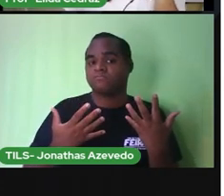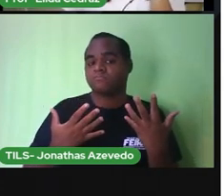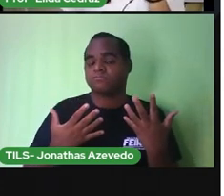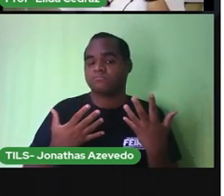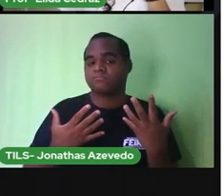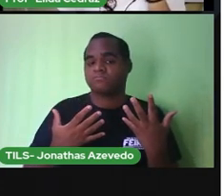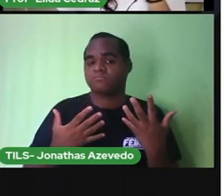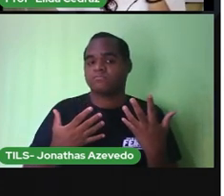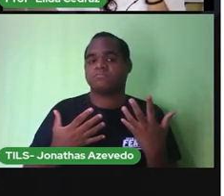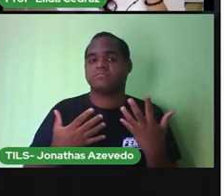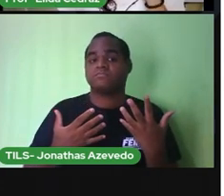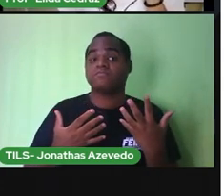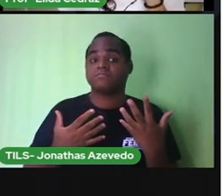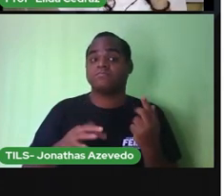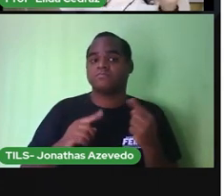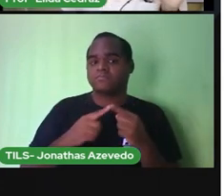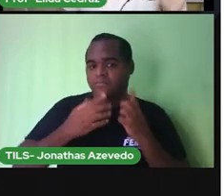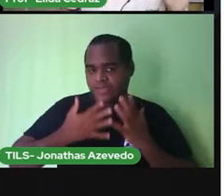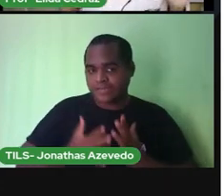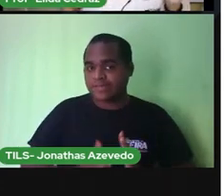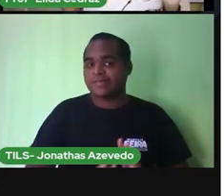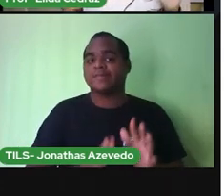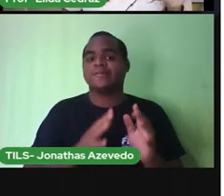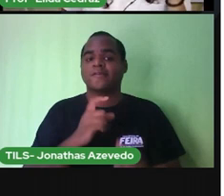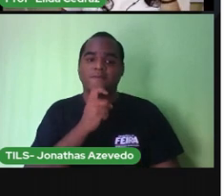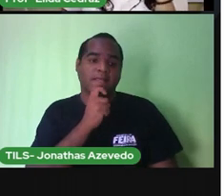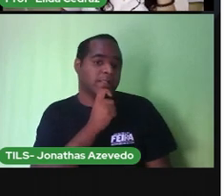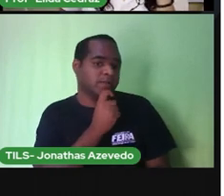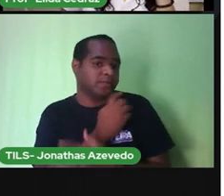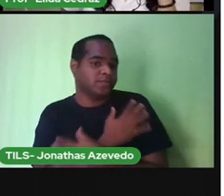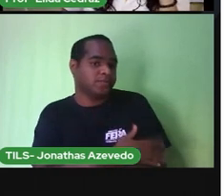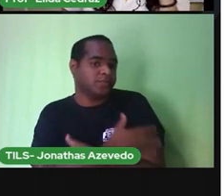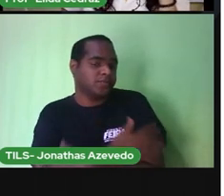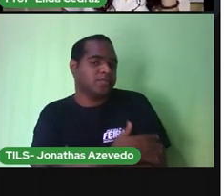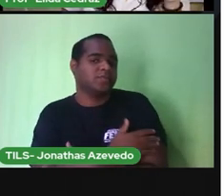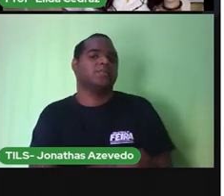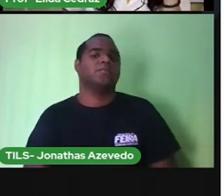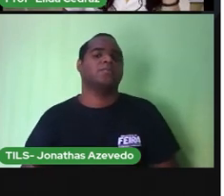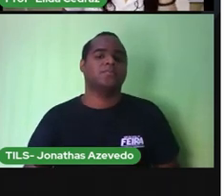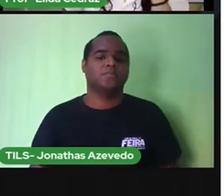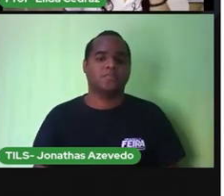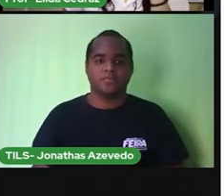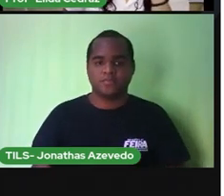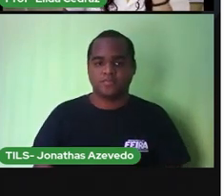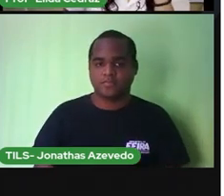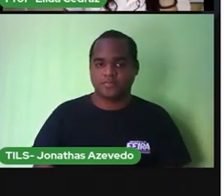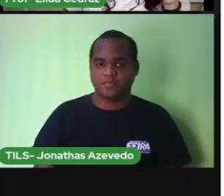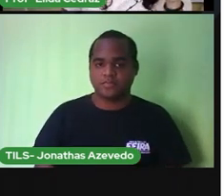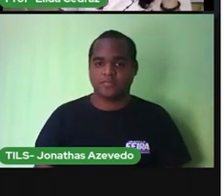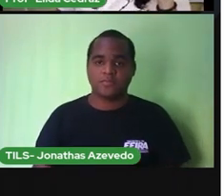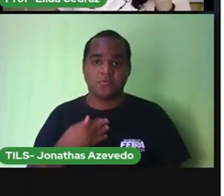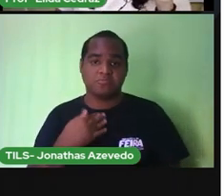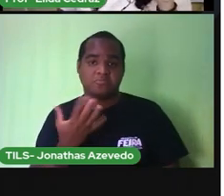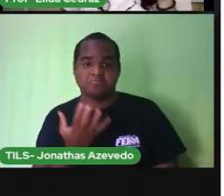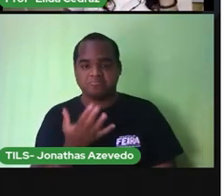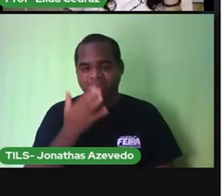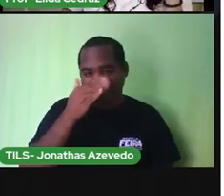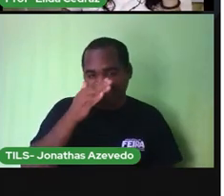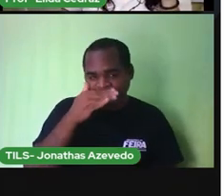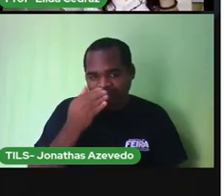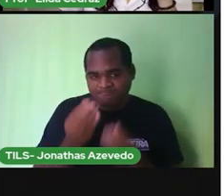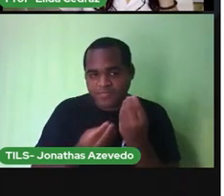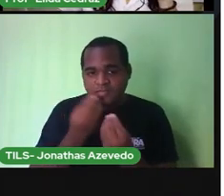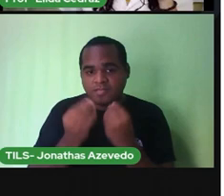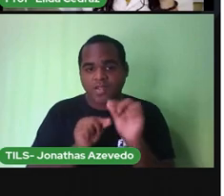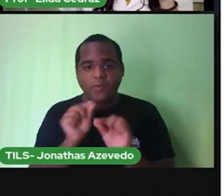Pró, ele ainda nasceu no inverno. Isso aí. E você? Ai, eu quero saber, eu estou curiosa. Diz para a Pró